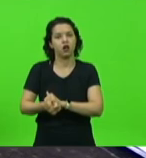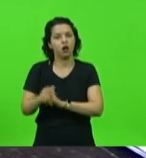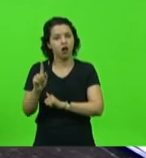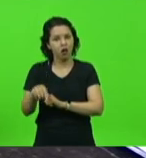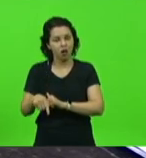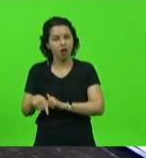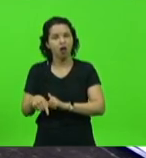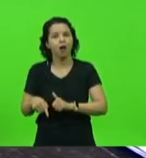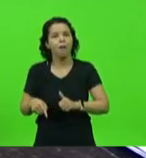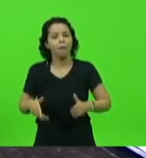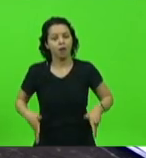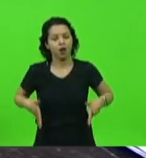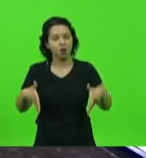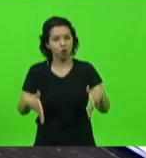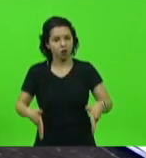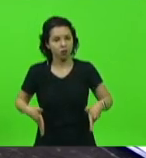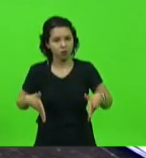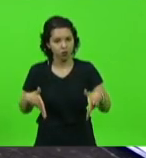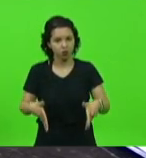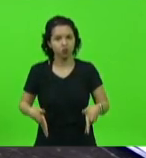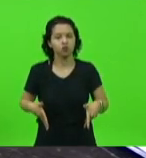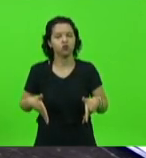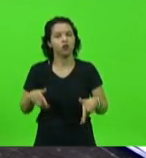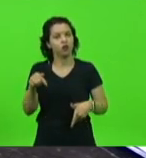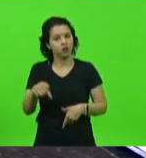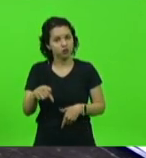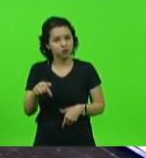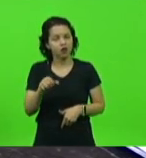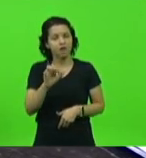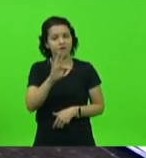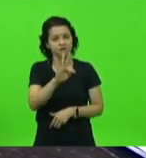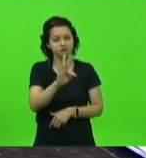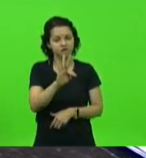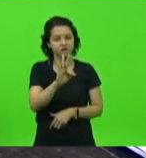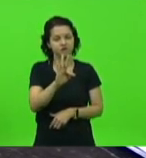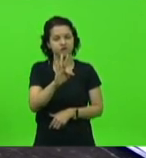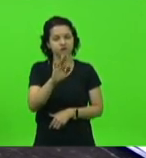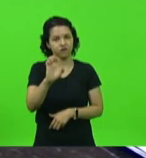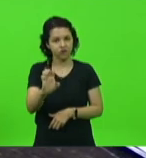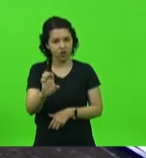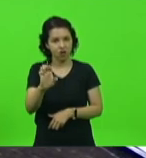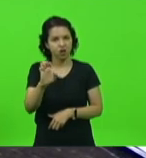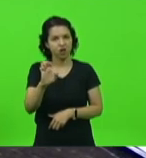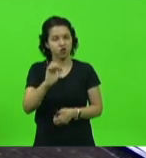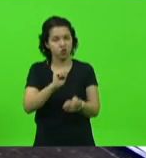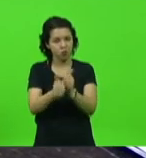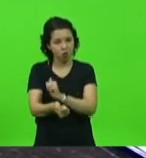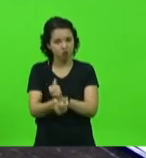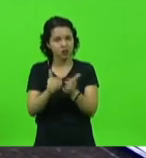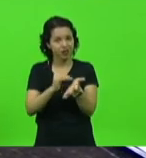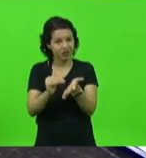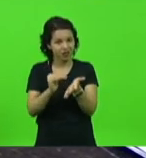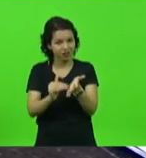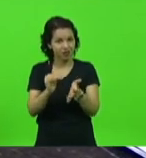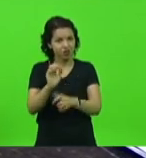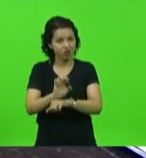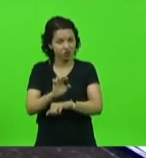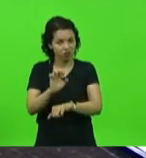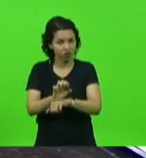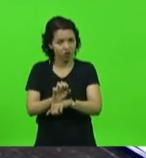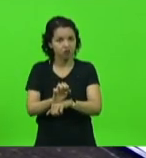de 100 atletas, a Fê Esporte, a Secretaria do Estado, deixou, por